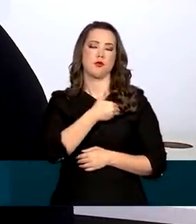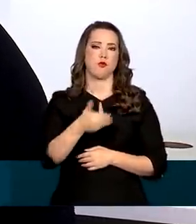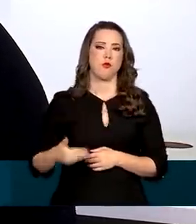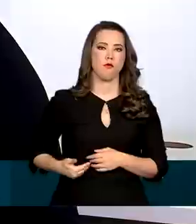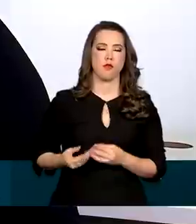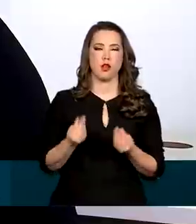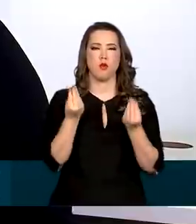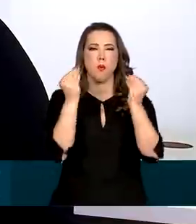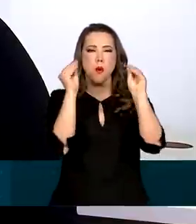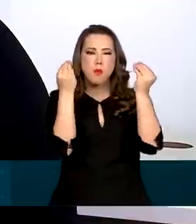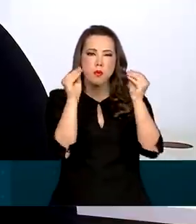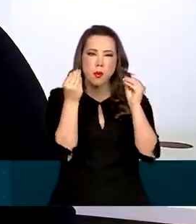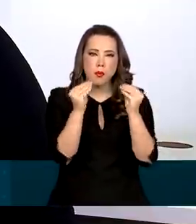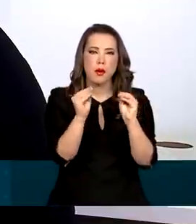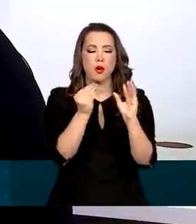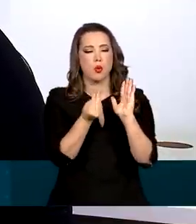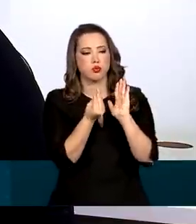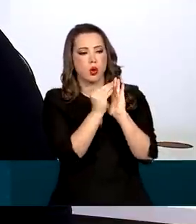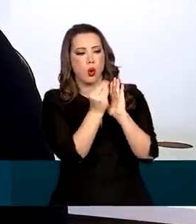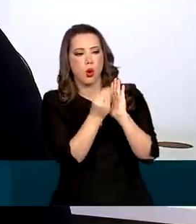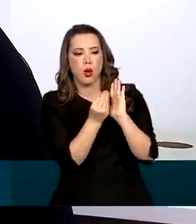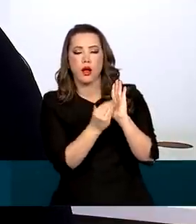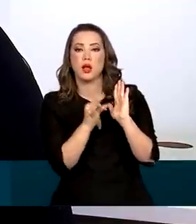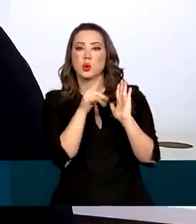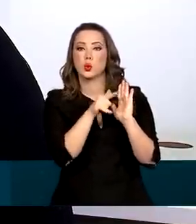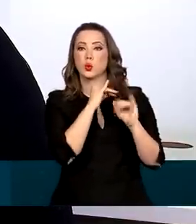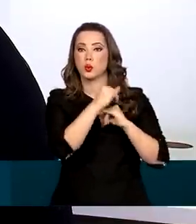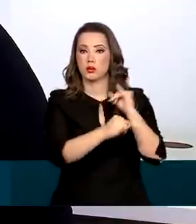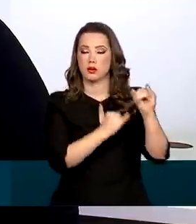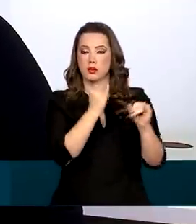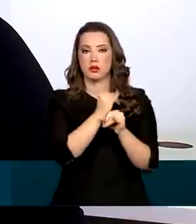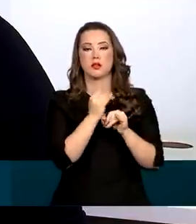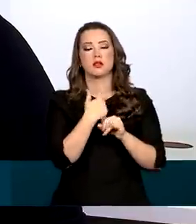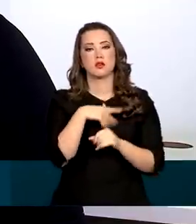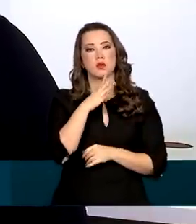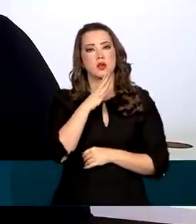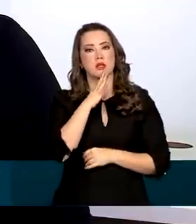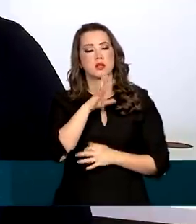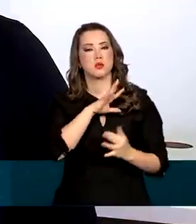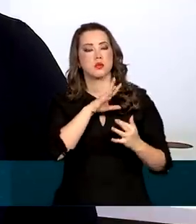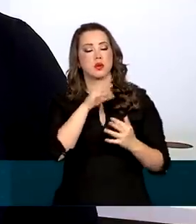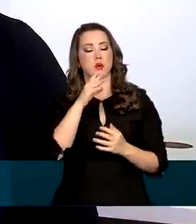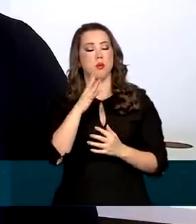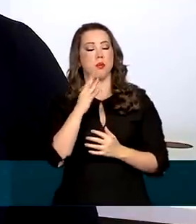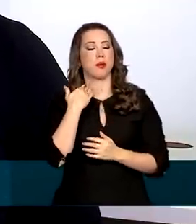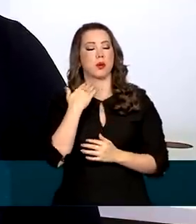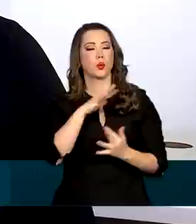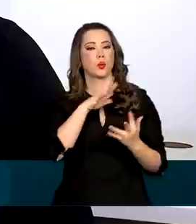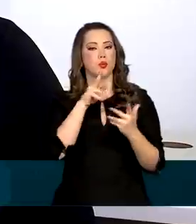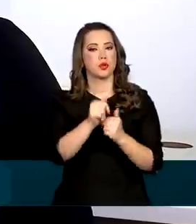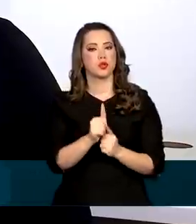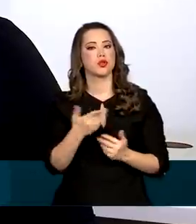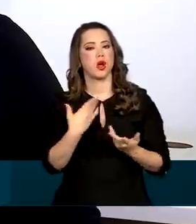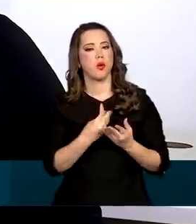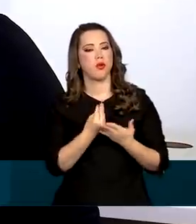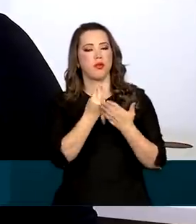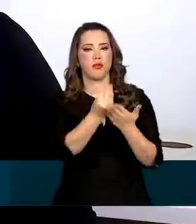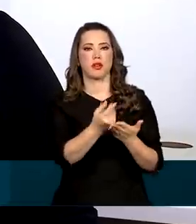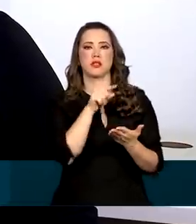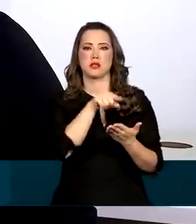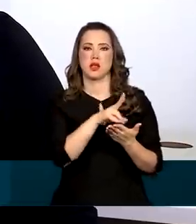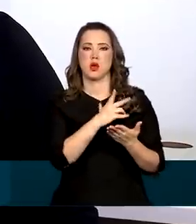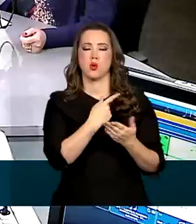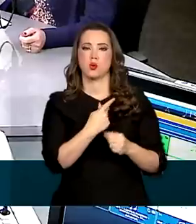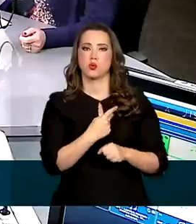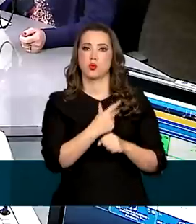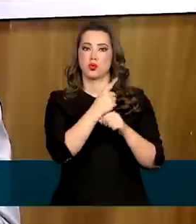os serviços foi reconhecido pelo Banco Mundial e rendeu o título de segundo país do mundo com a maior maturidade em governo